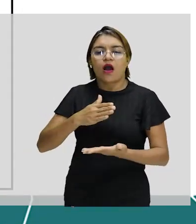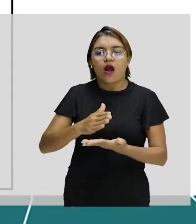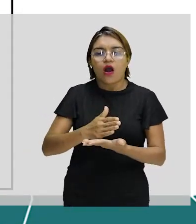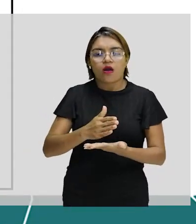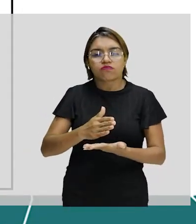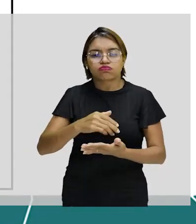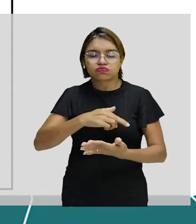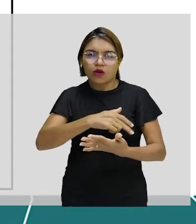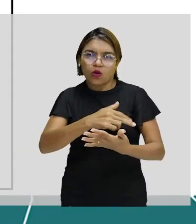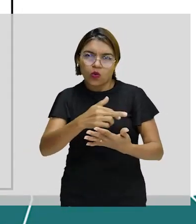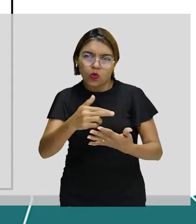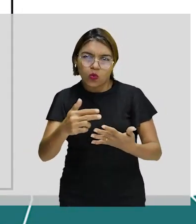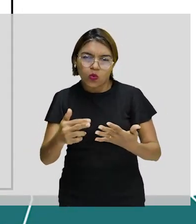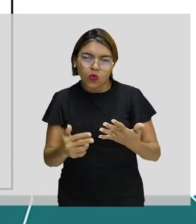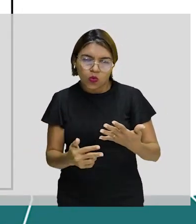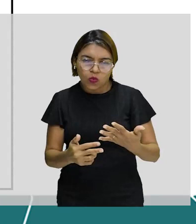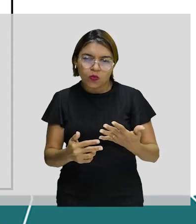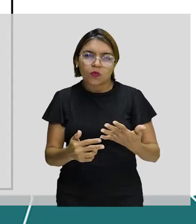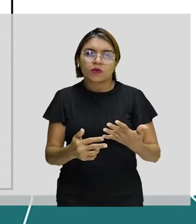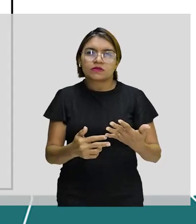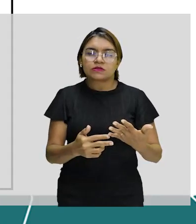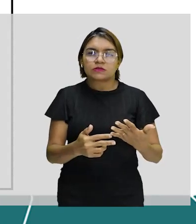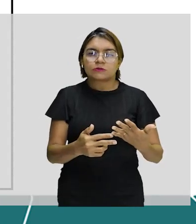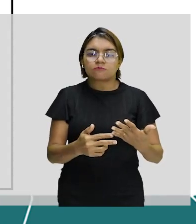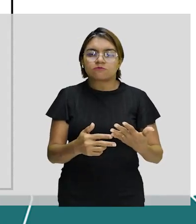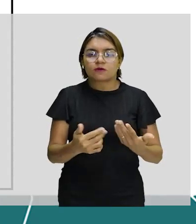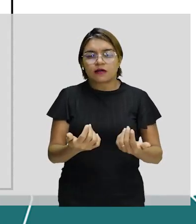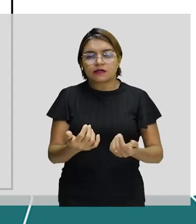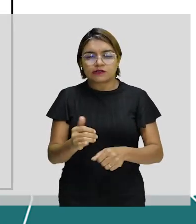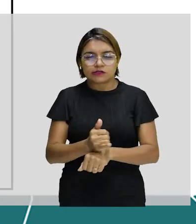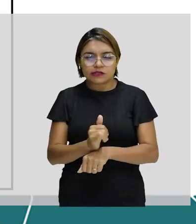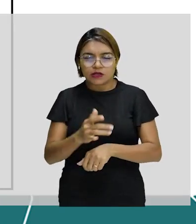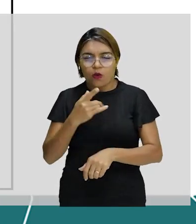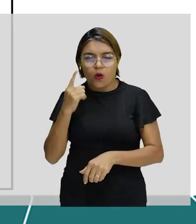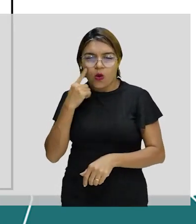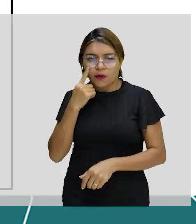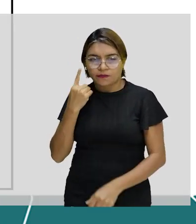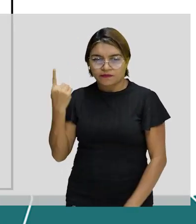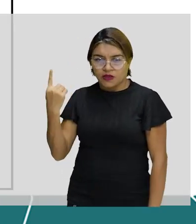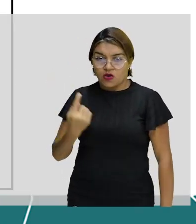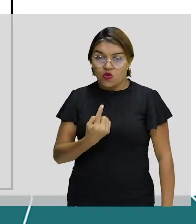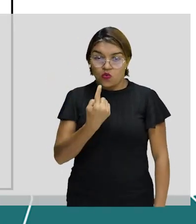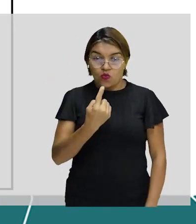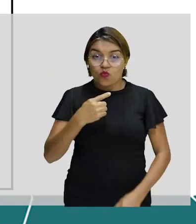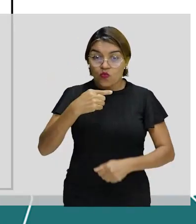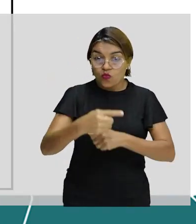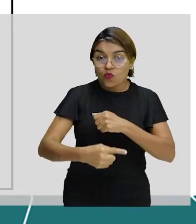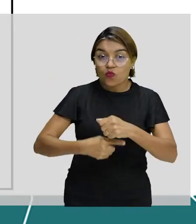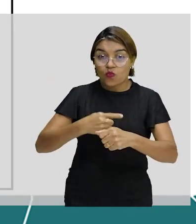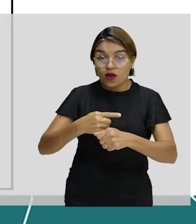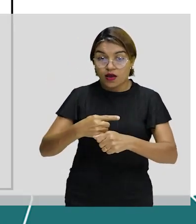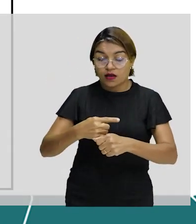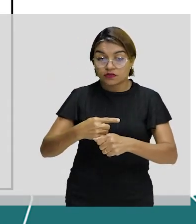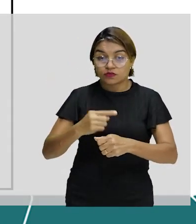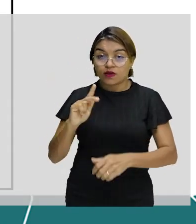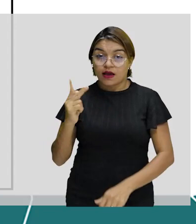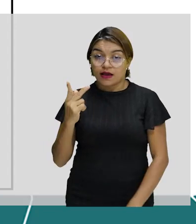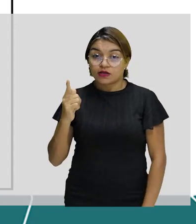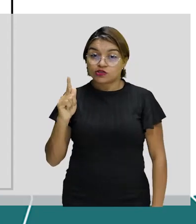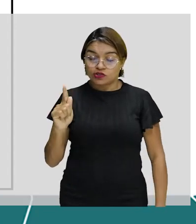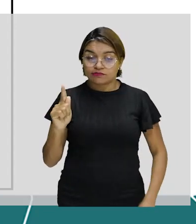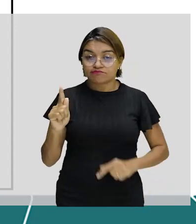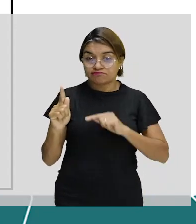dessa massa molar. Por exemplo, a gente tem um átomo, o átomo de mercúrio, né? O Hg.